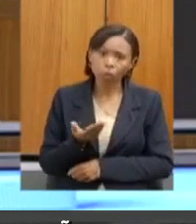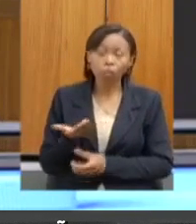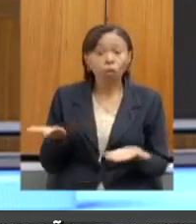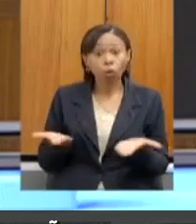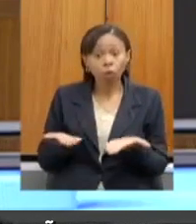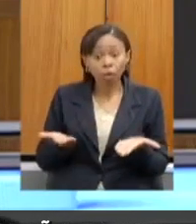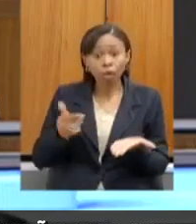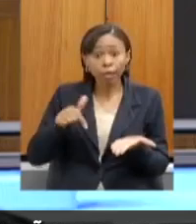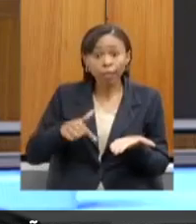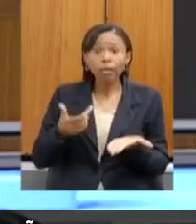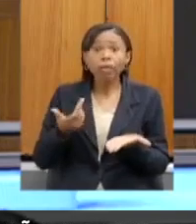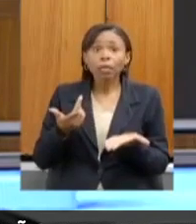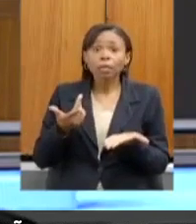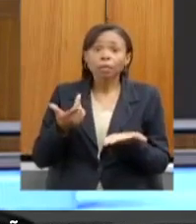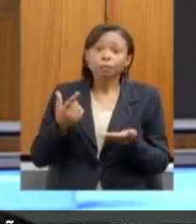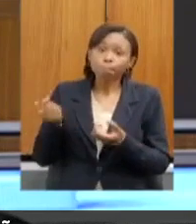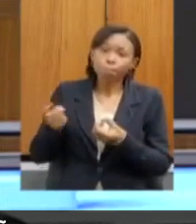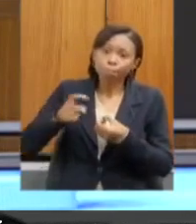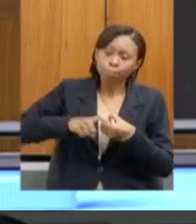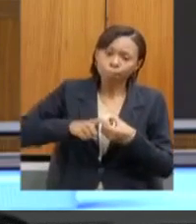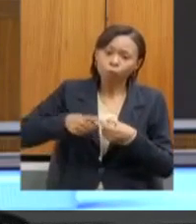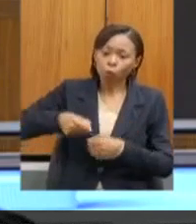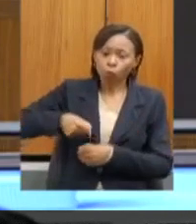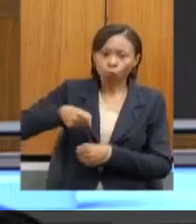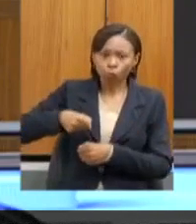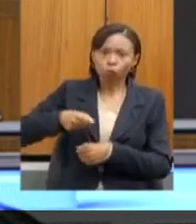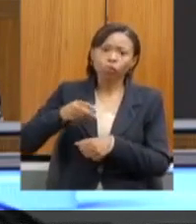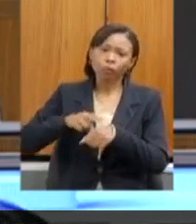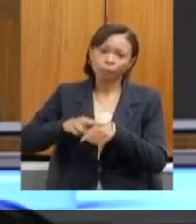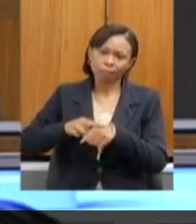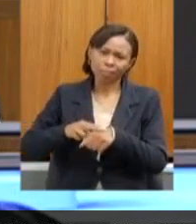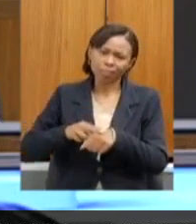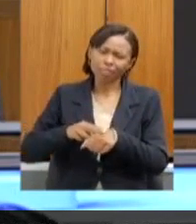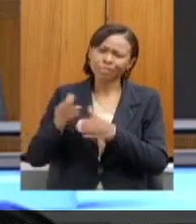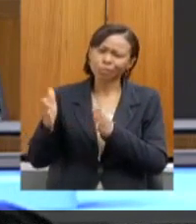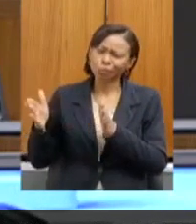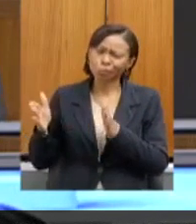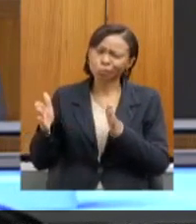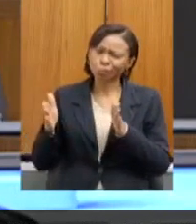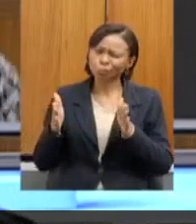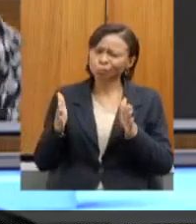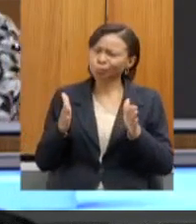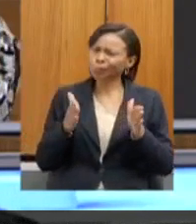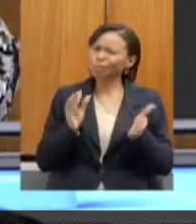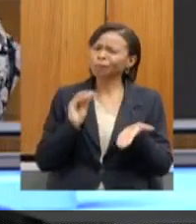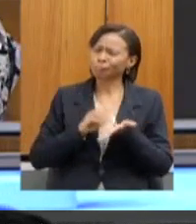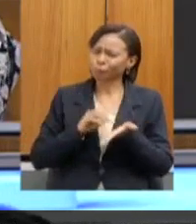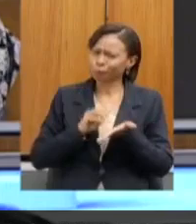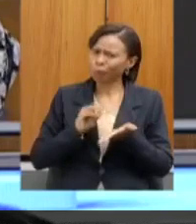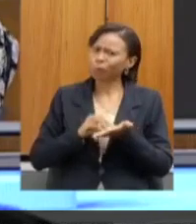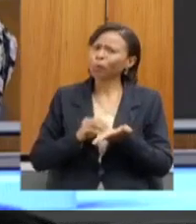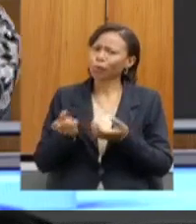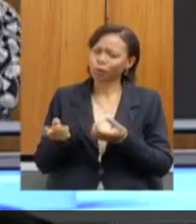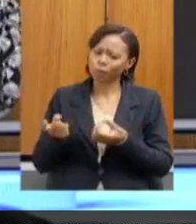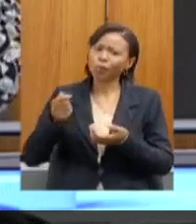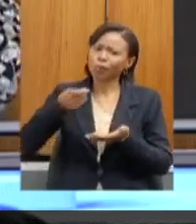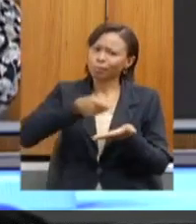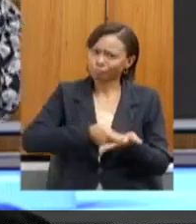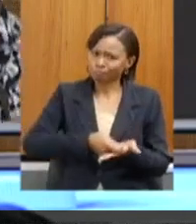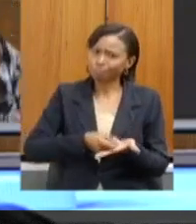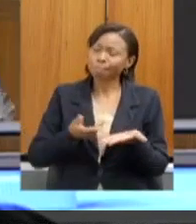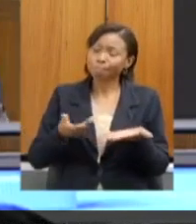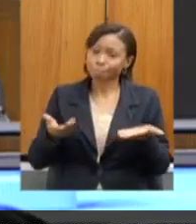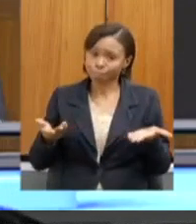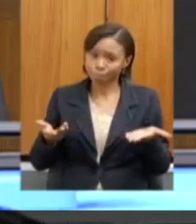Bolsa Verde que há algum tempo não era repassado àqueles que fazem jus a esse recurso. Então, só